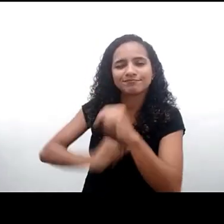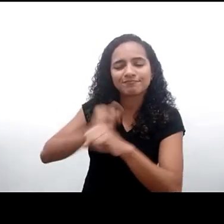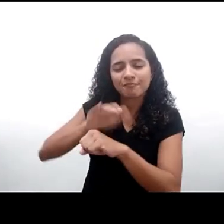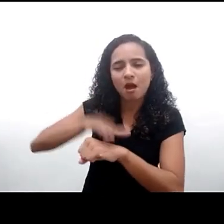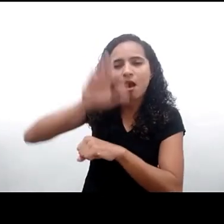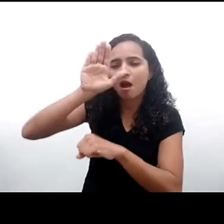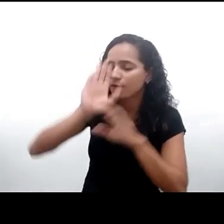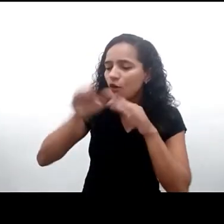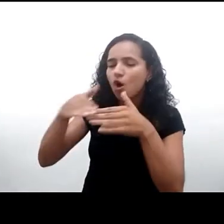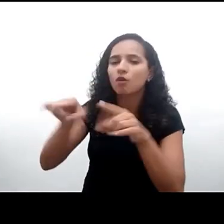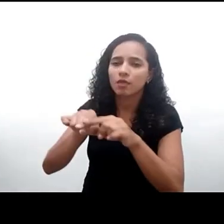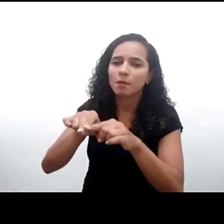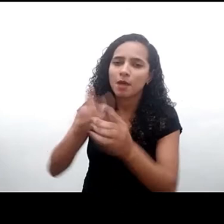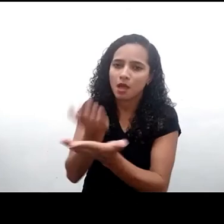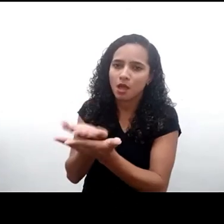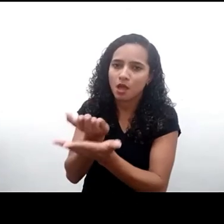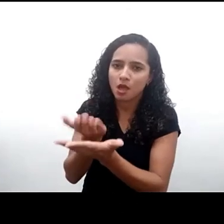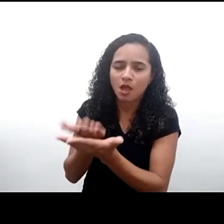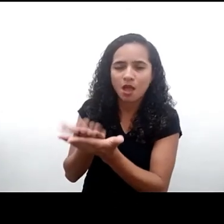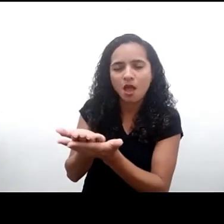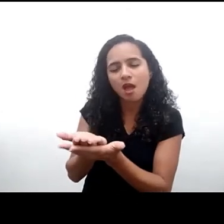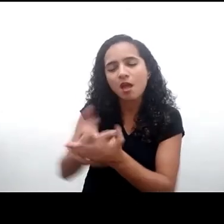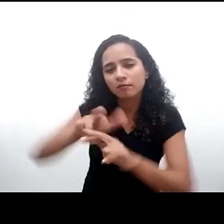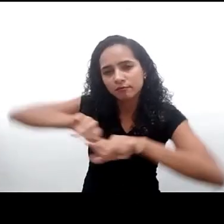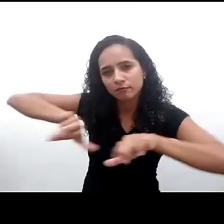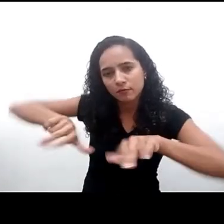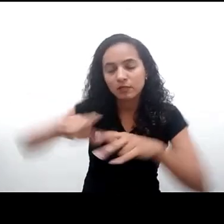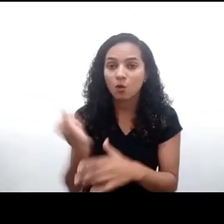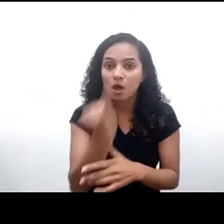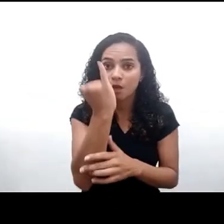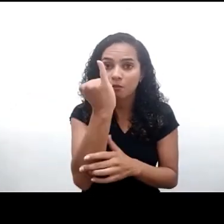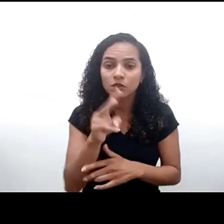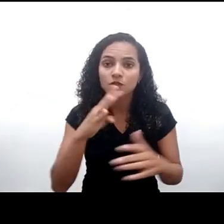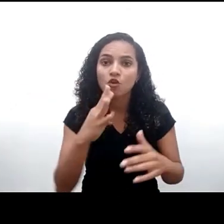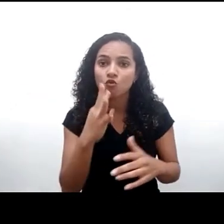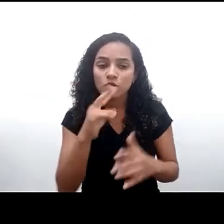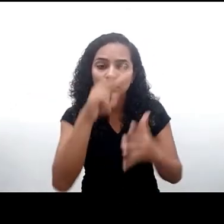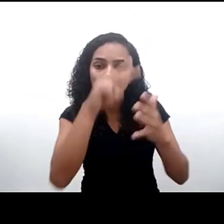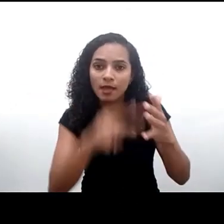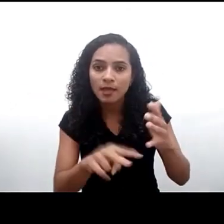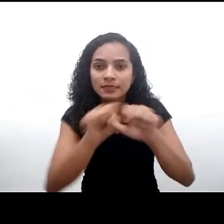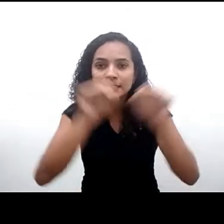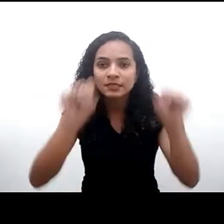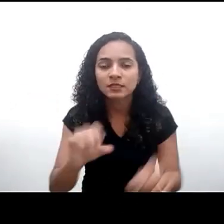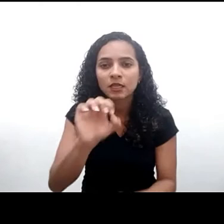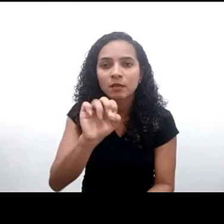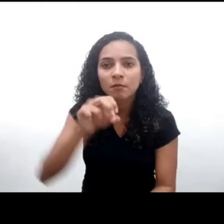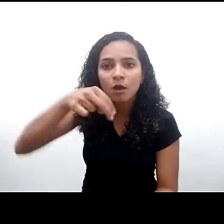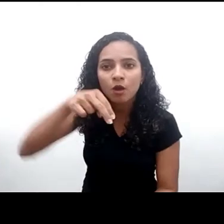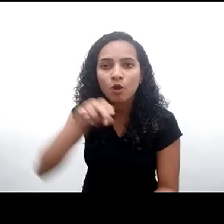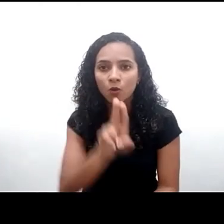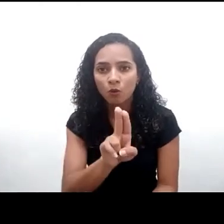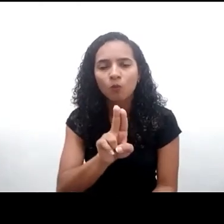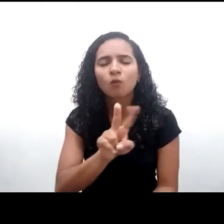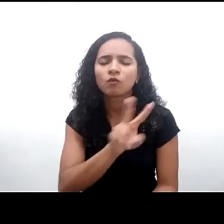então é fundamental que a gente possa ter conhecimento desse texto do sistema ONU que vai trazer certamente pro nosso